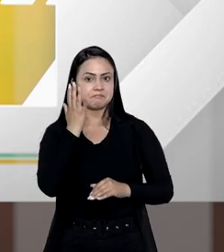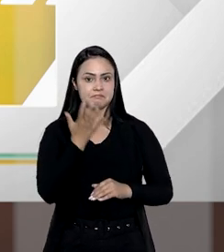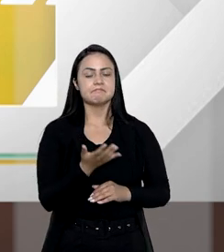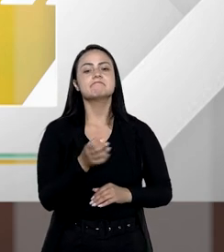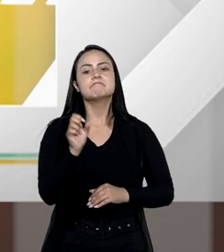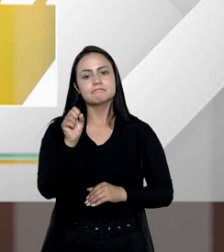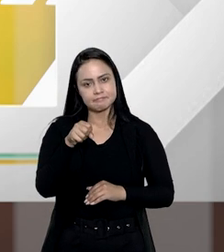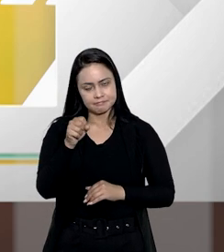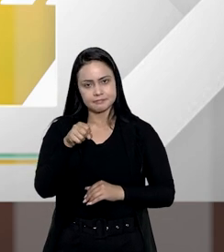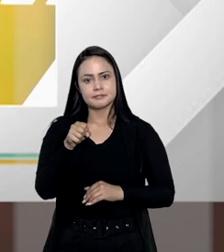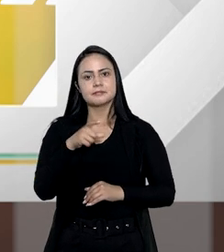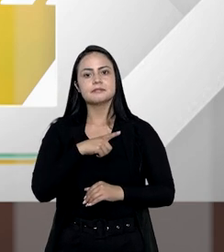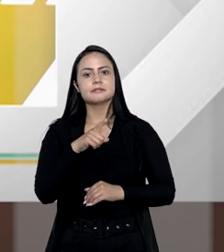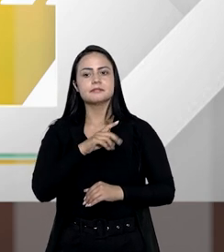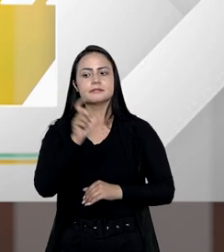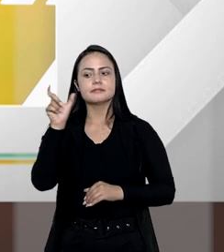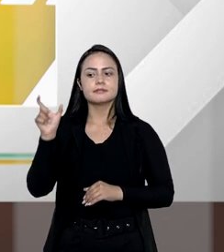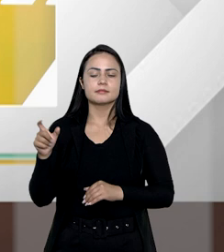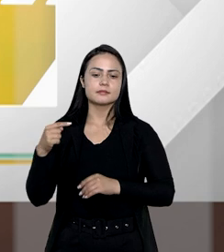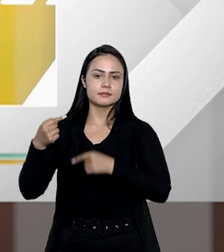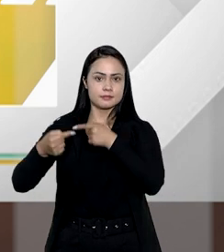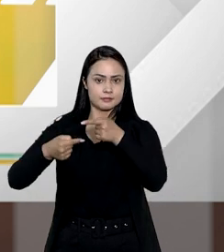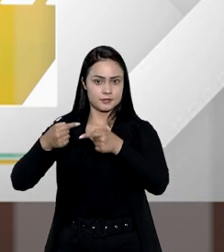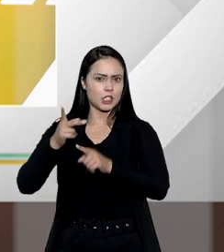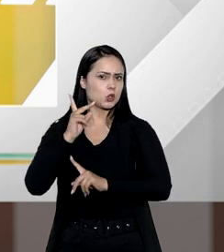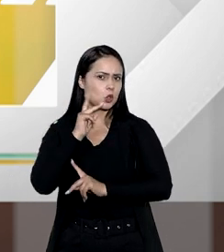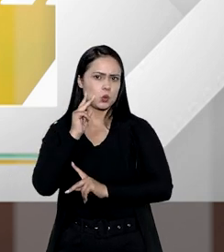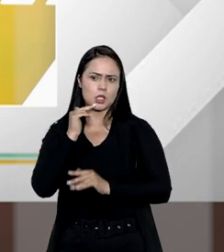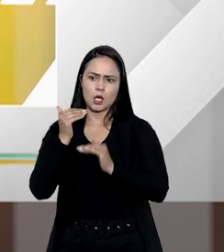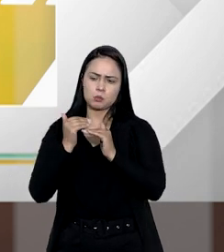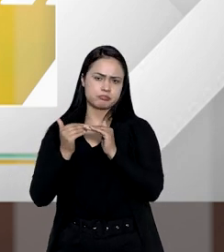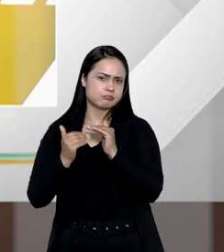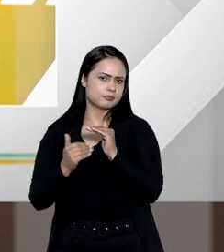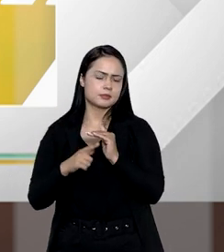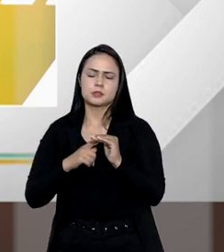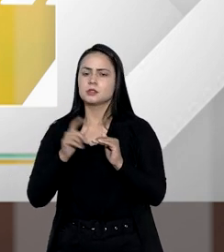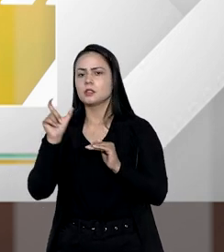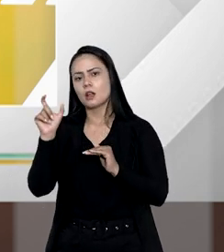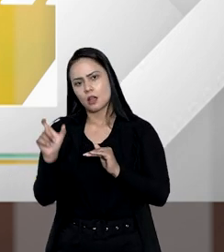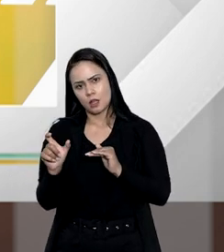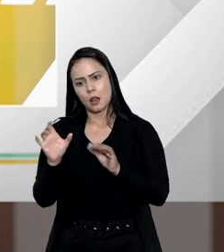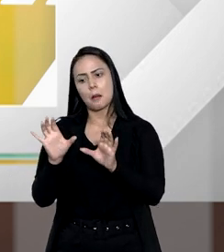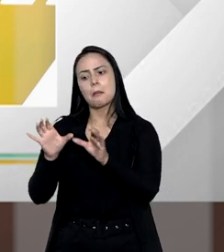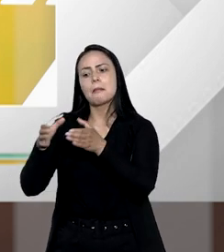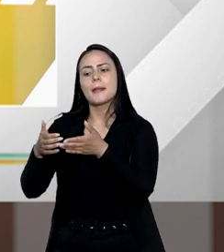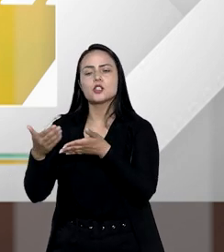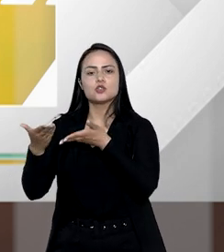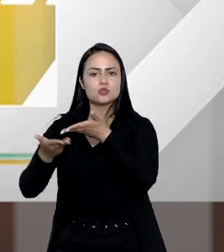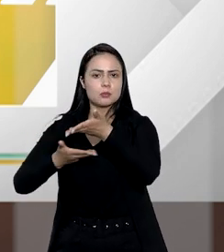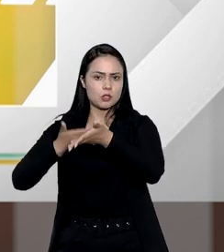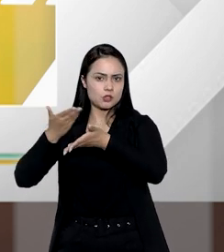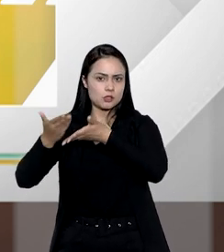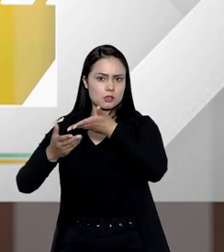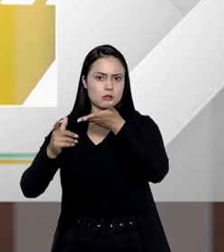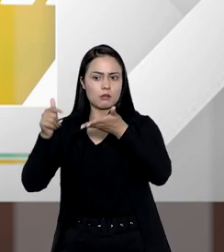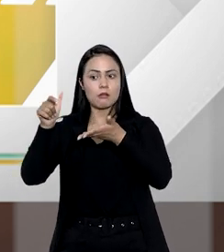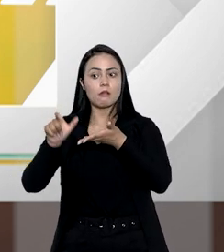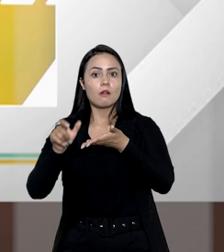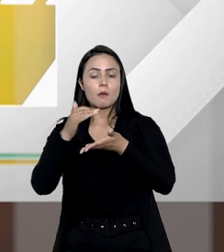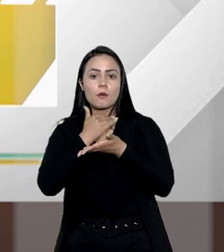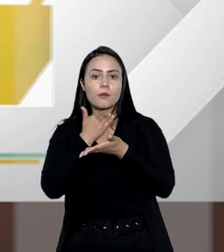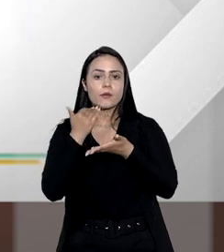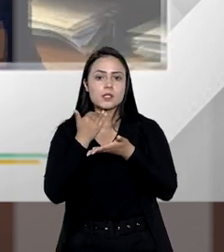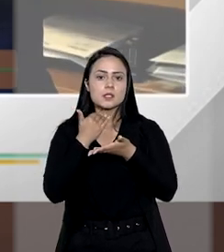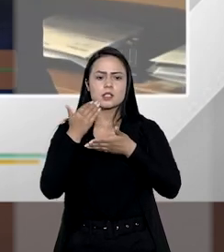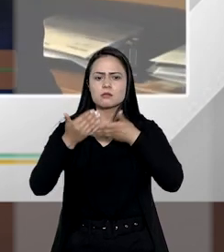Sim, sim, os herdeiros são os naturais sucessores daquela parte de um processo que vem a falecer